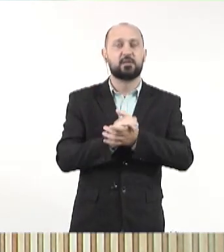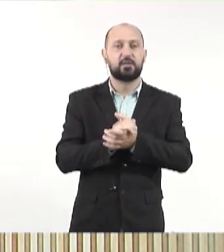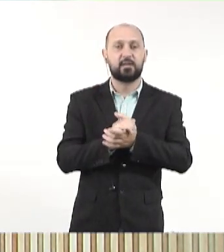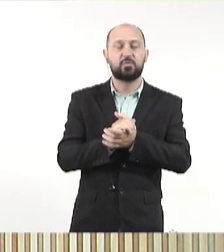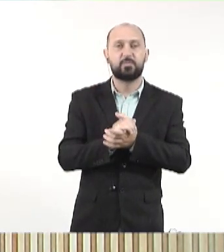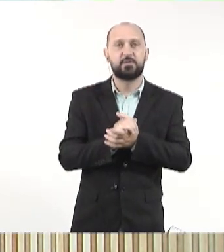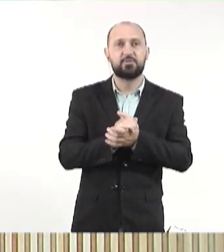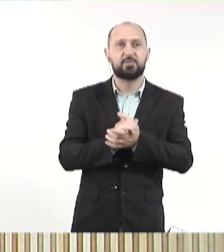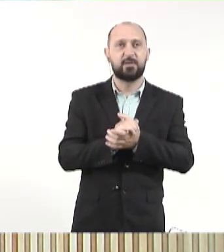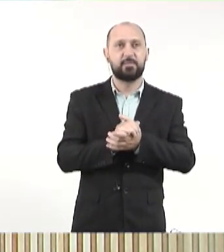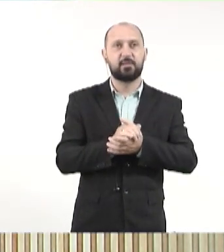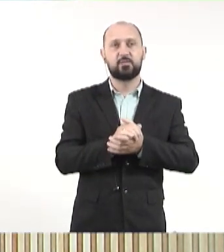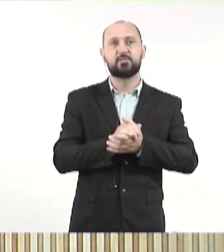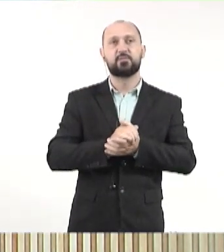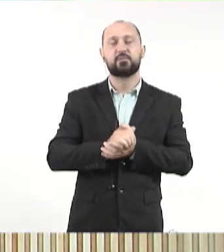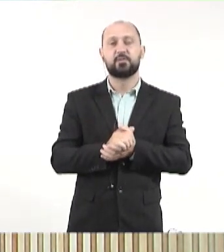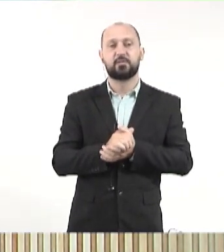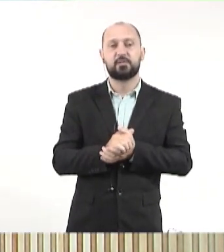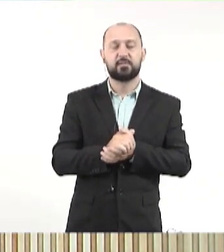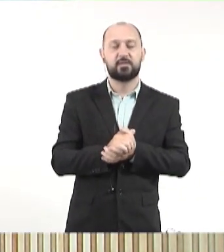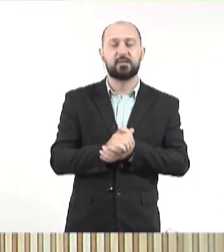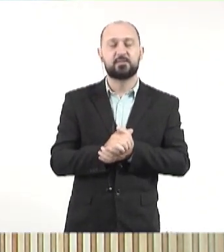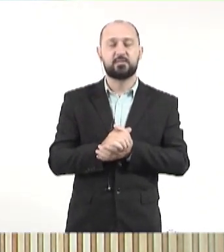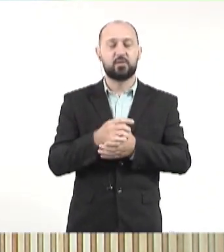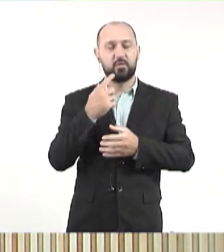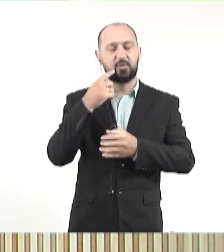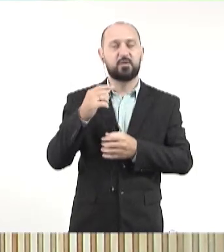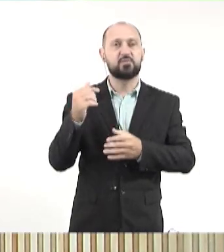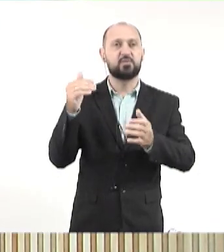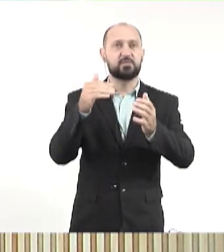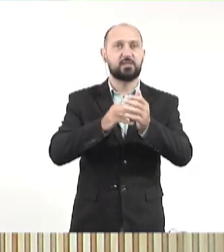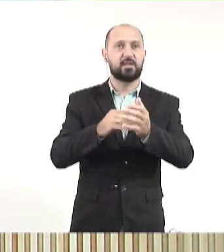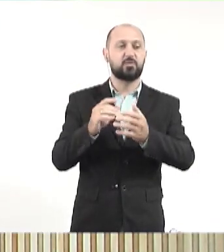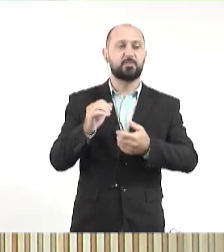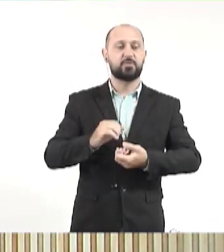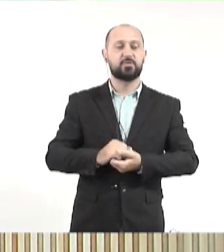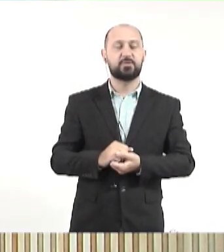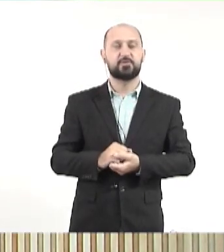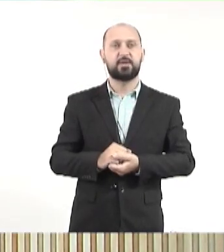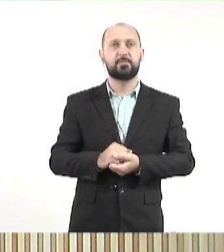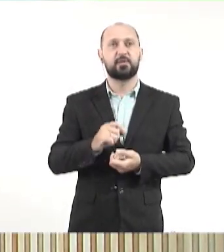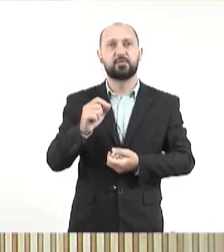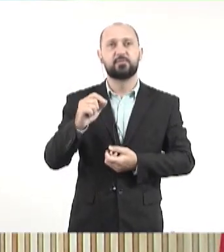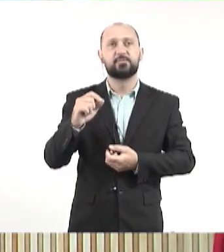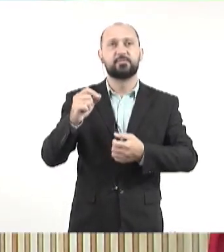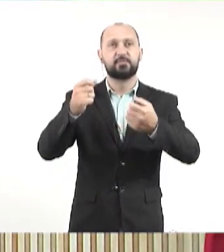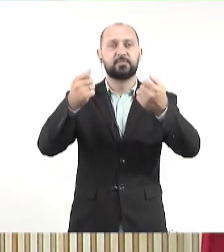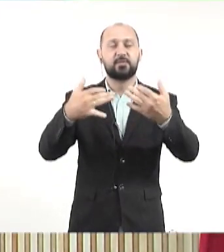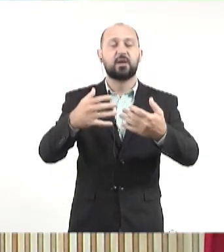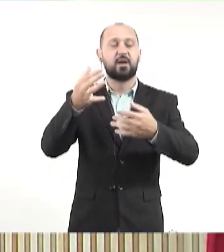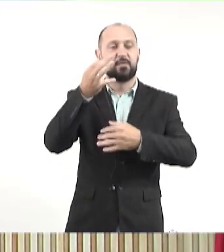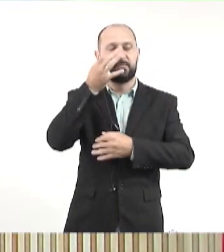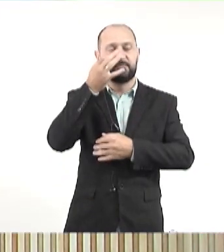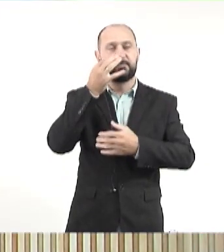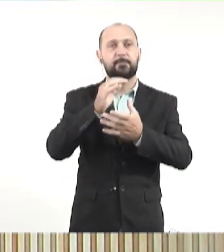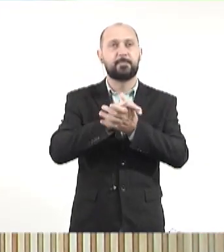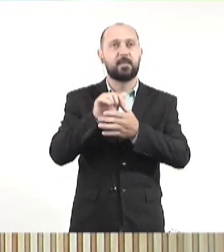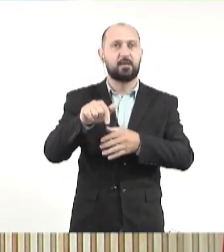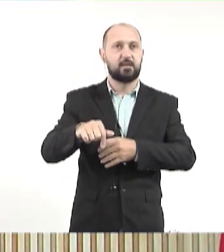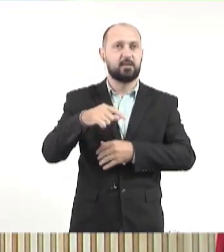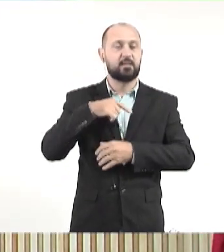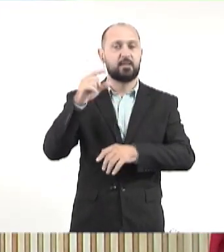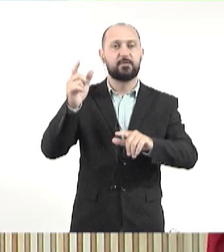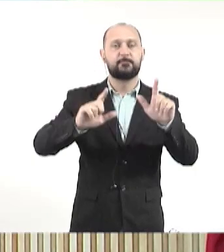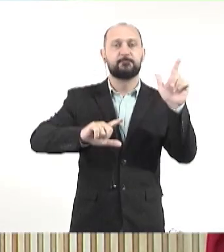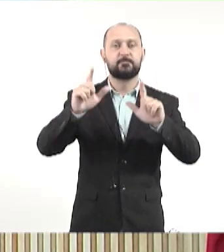Centro de Convenções Rubens Gil de Camilo. Doutora, queria agradecer o senhor por ter vindo aqui ao Redação Final, conversar com a gente ao vivo aqui